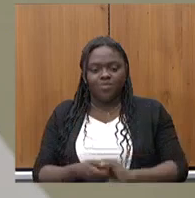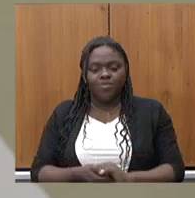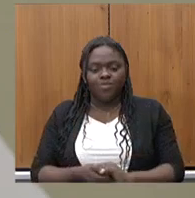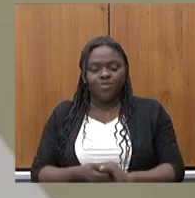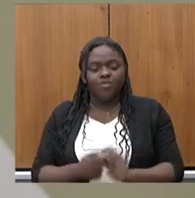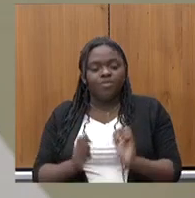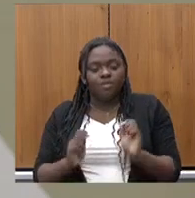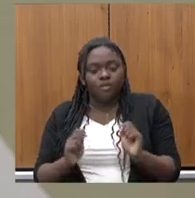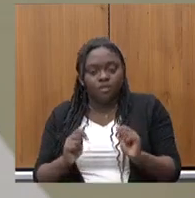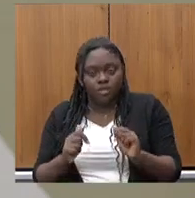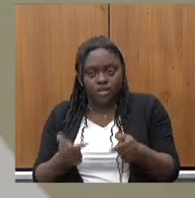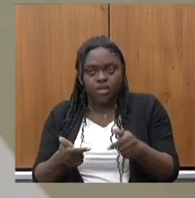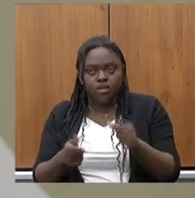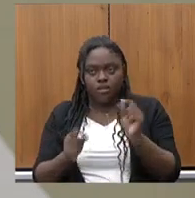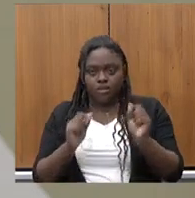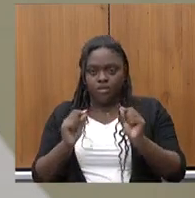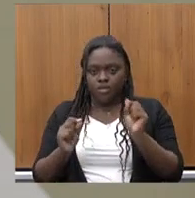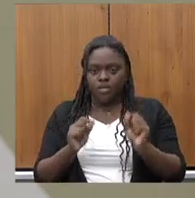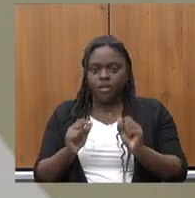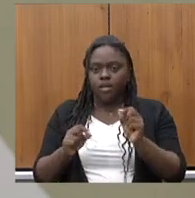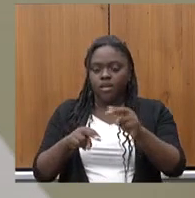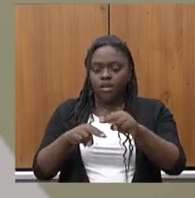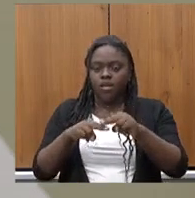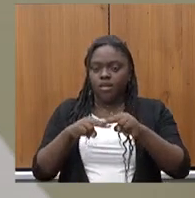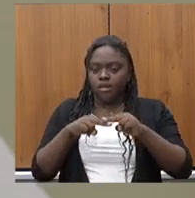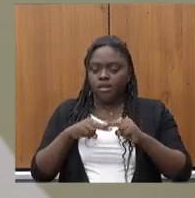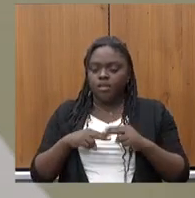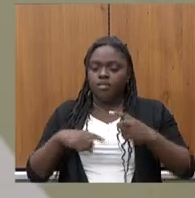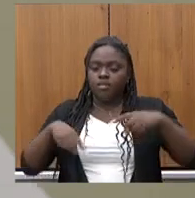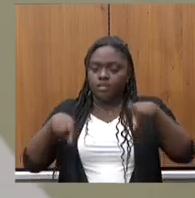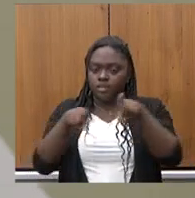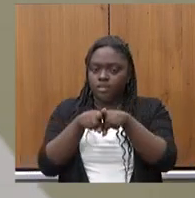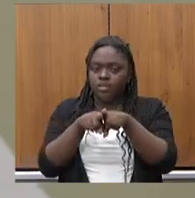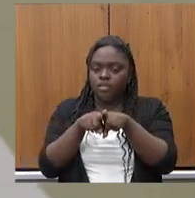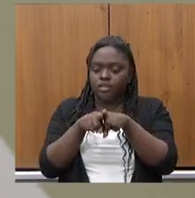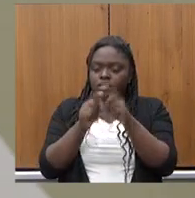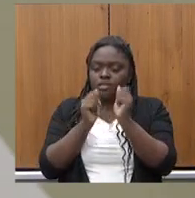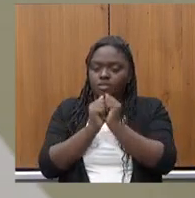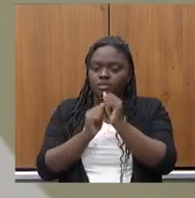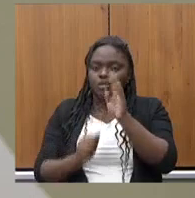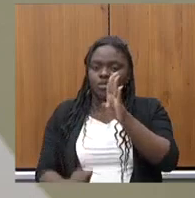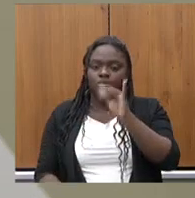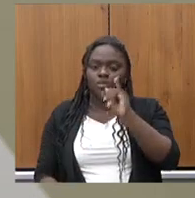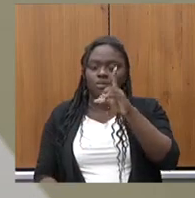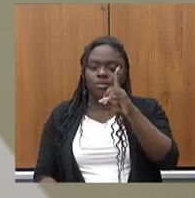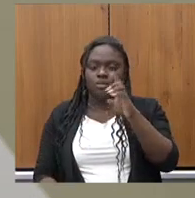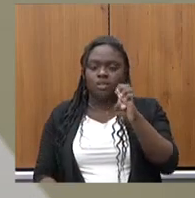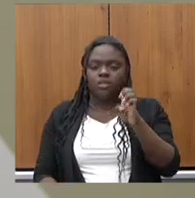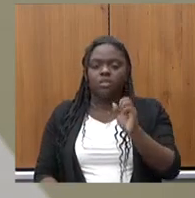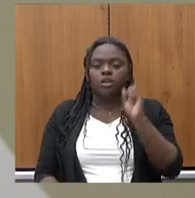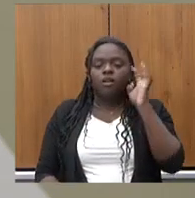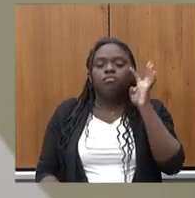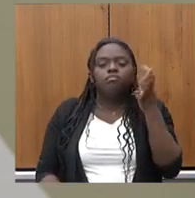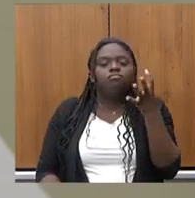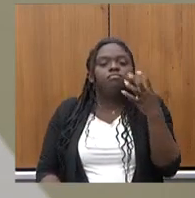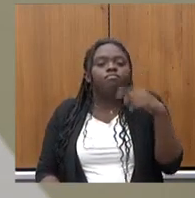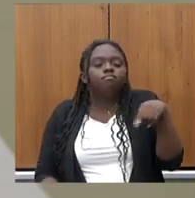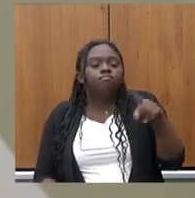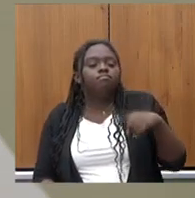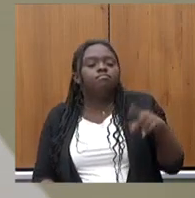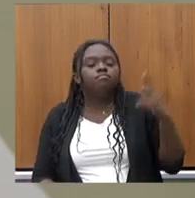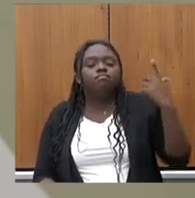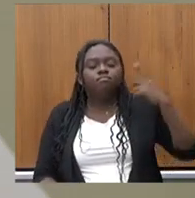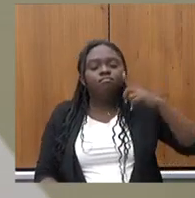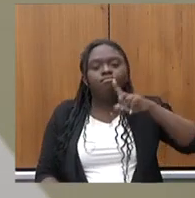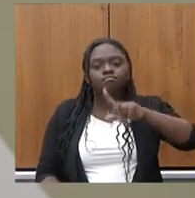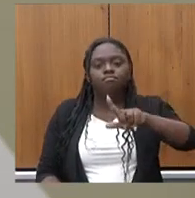fazer com que, por meio de uma parceria com o BID, uma solução que eles possuem, lá que é